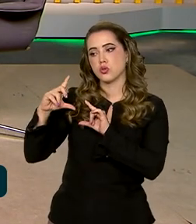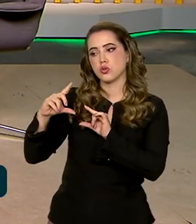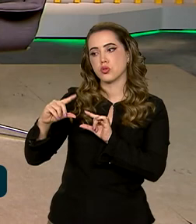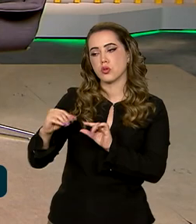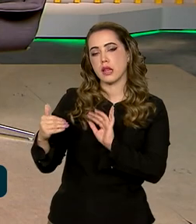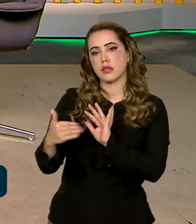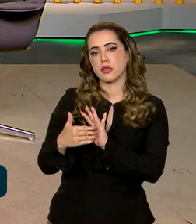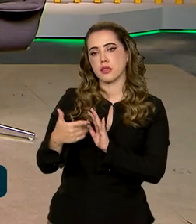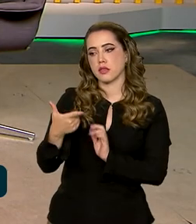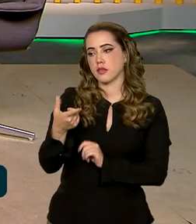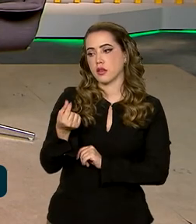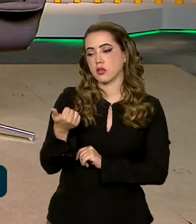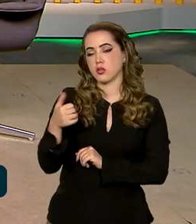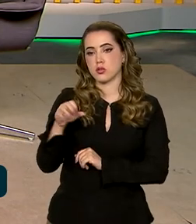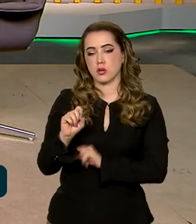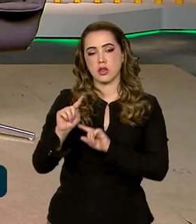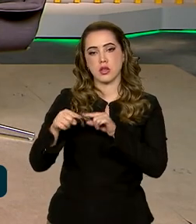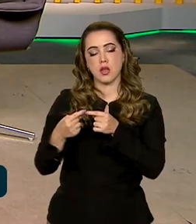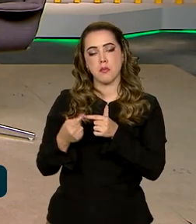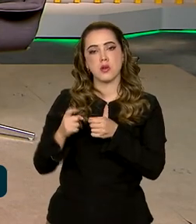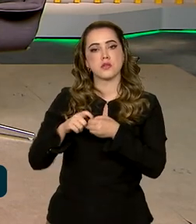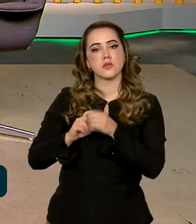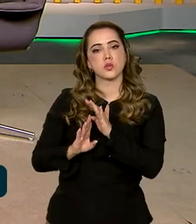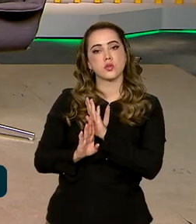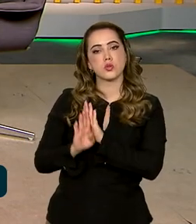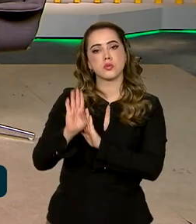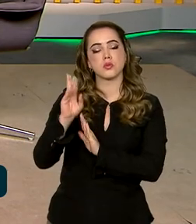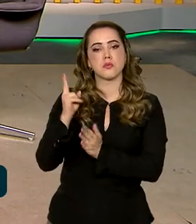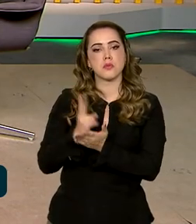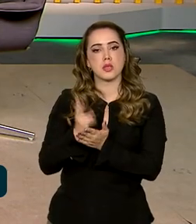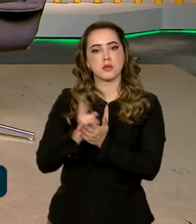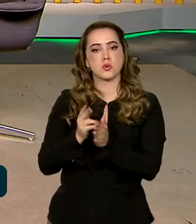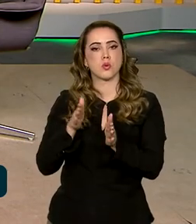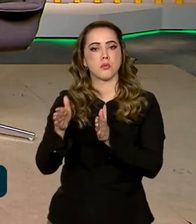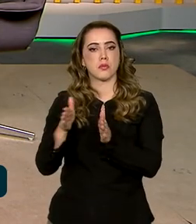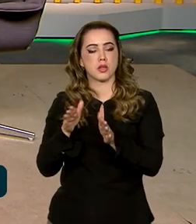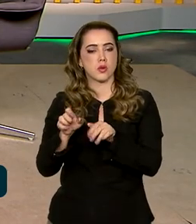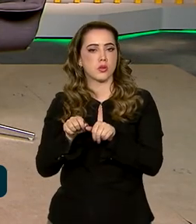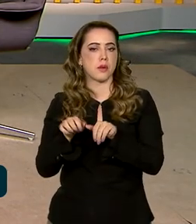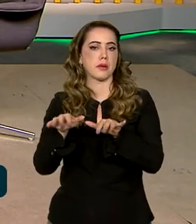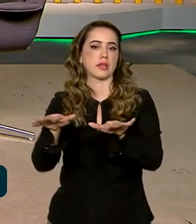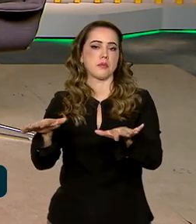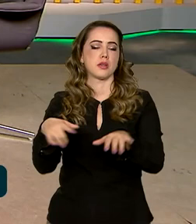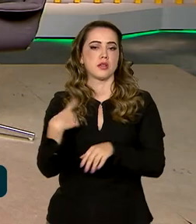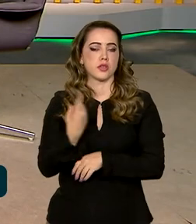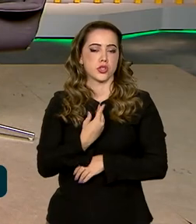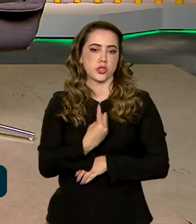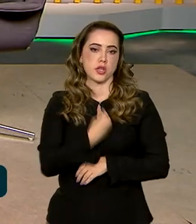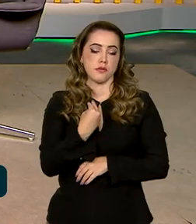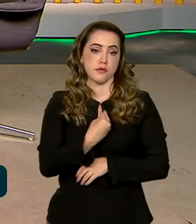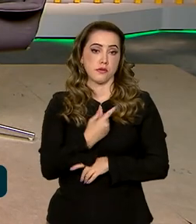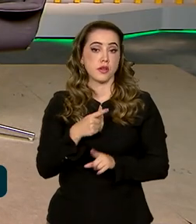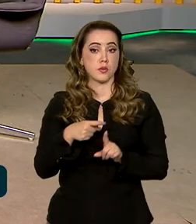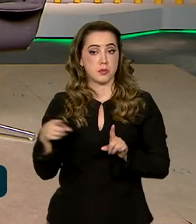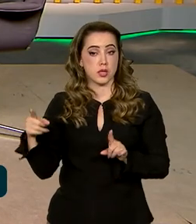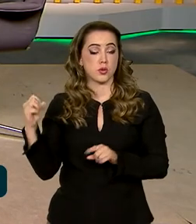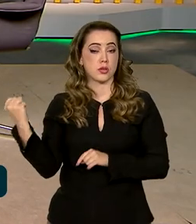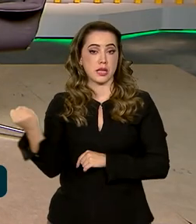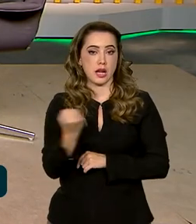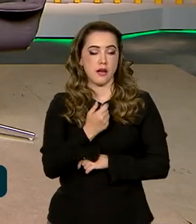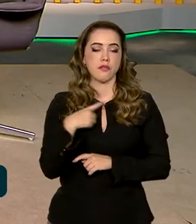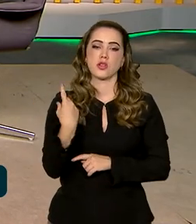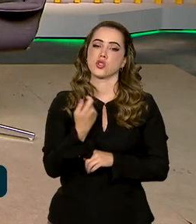2018 e depois voltou a subir, mesmo na época da pandemia. Então, a gente está vivendo uma situação muito grave.